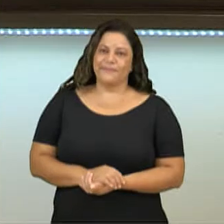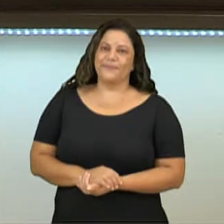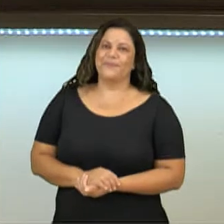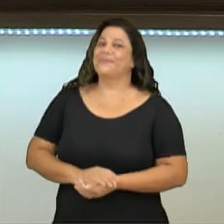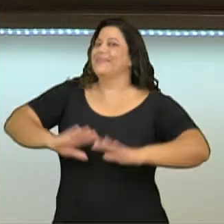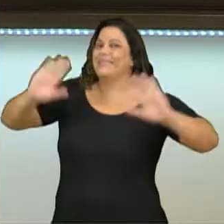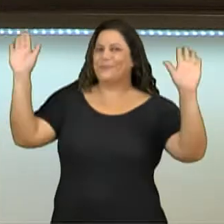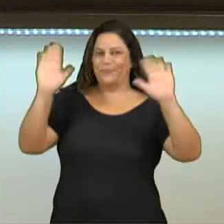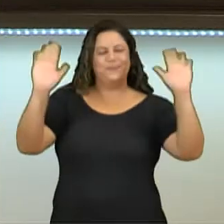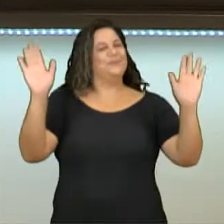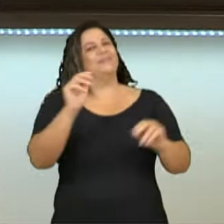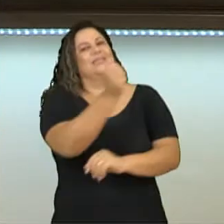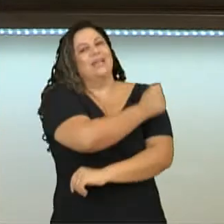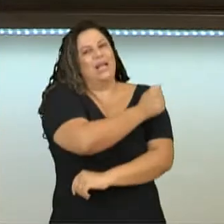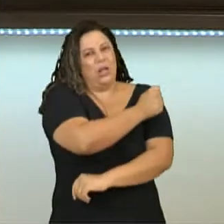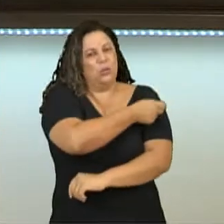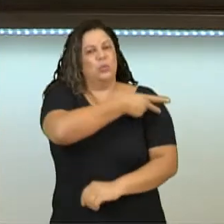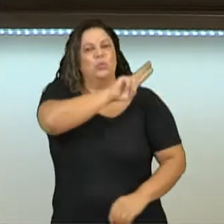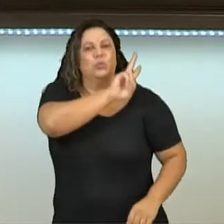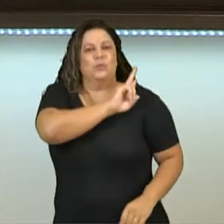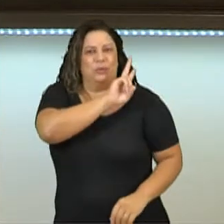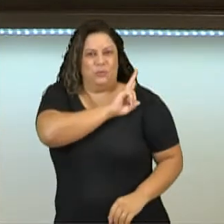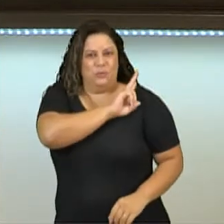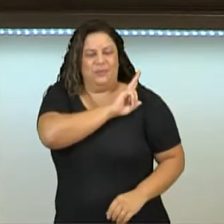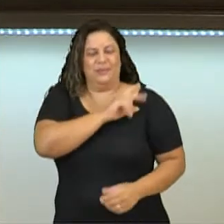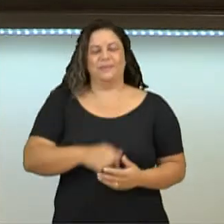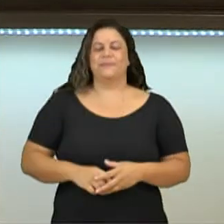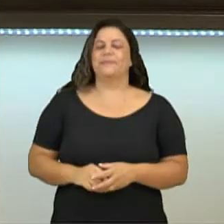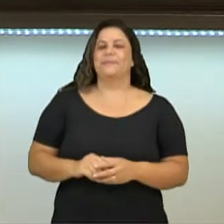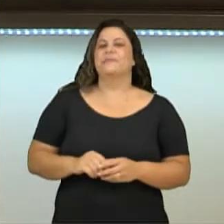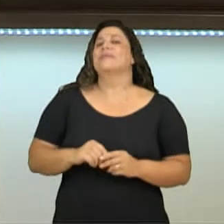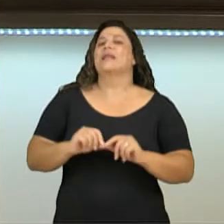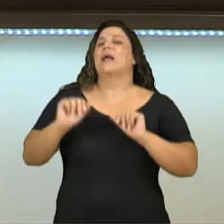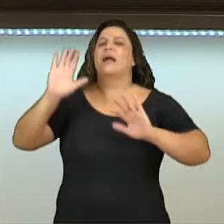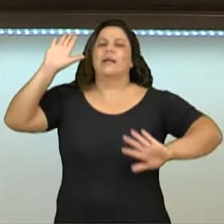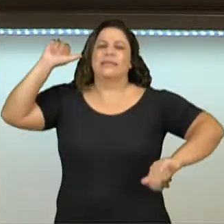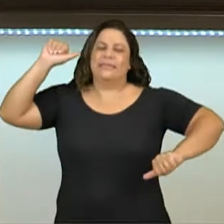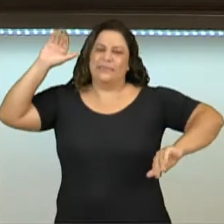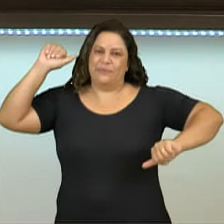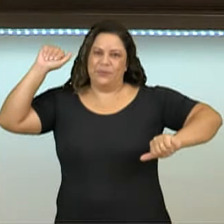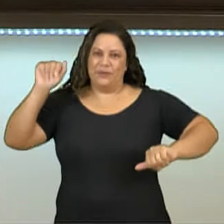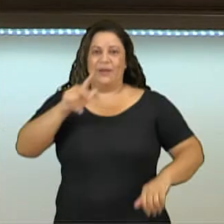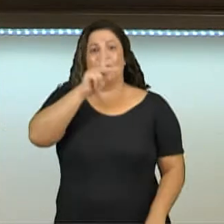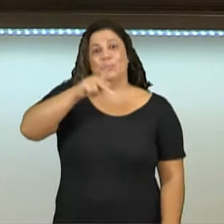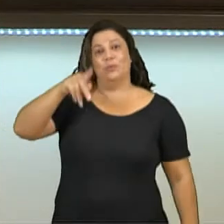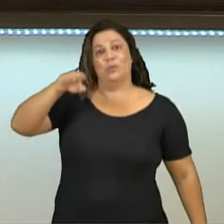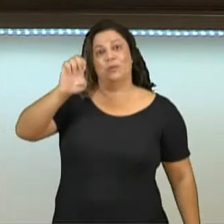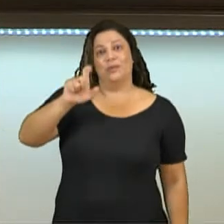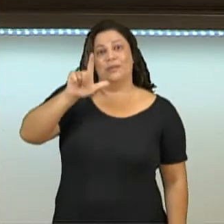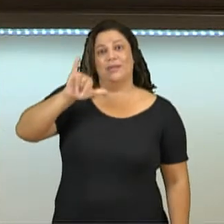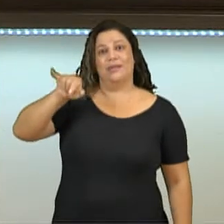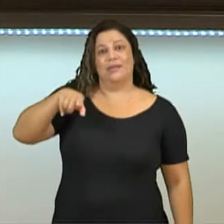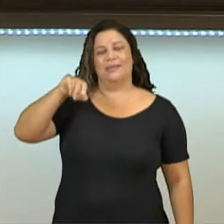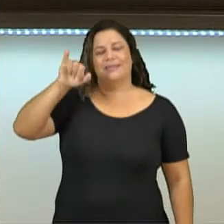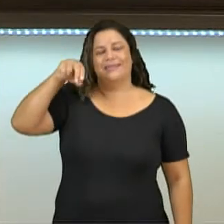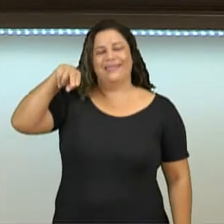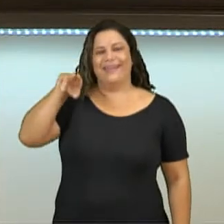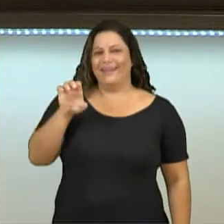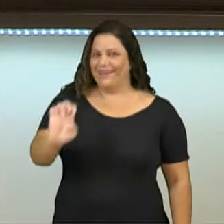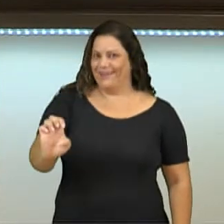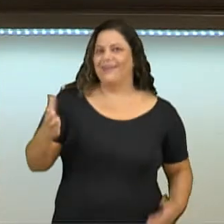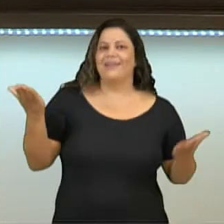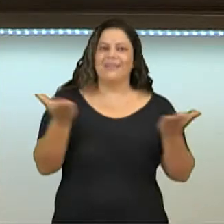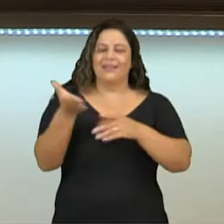Olá, estudante da segunda série de Língua Espanhola, sou a professora Elisiane. Nesse vídeo nós vamos